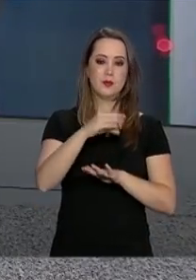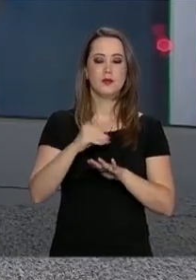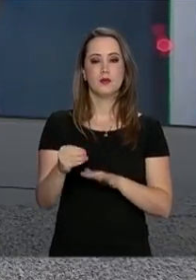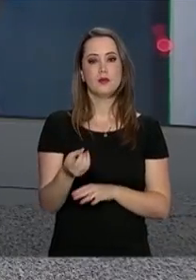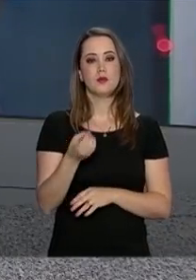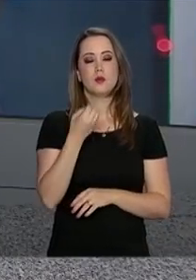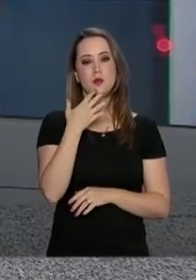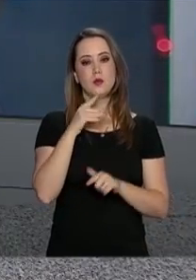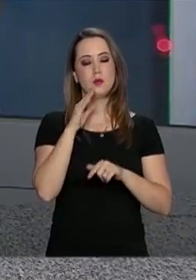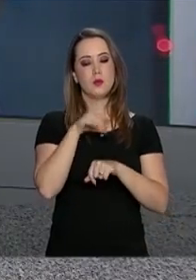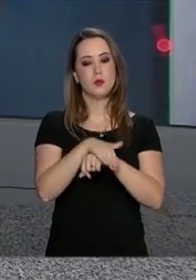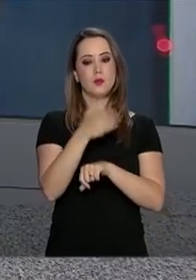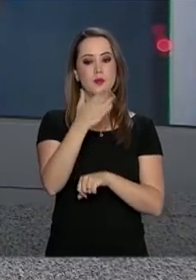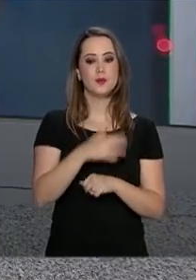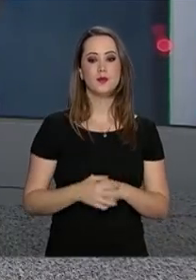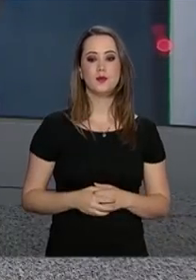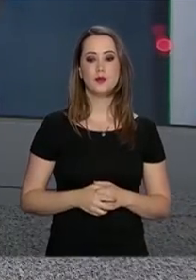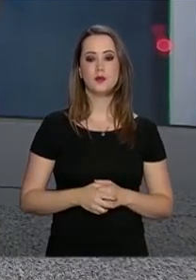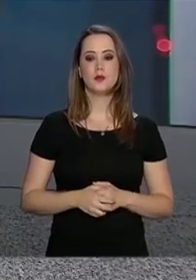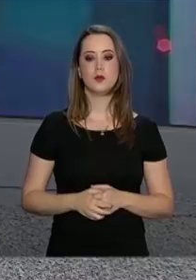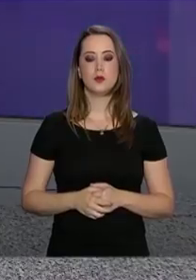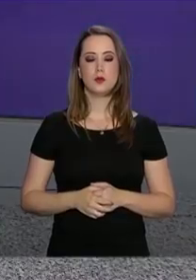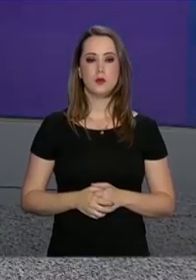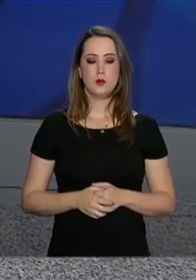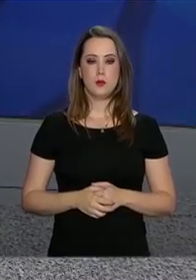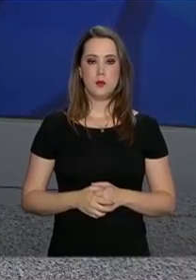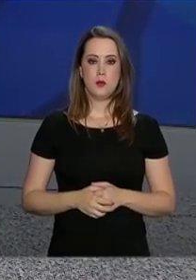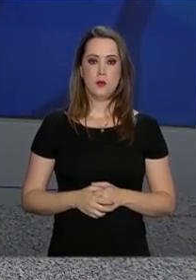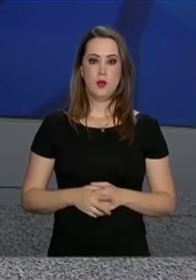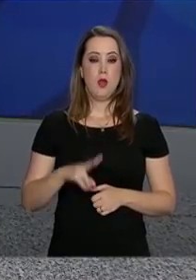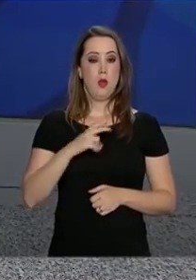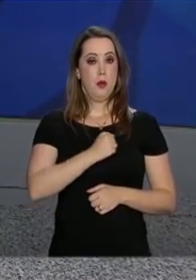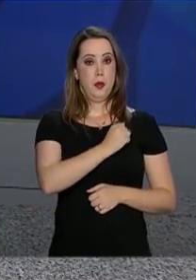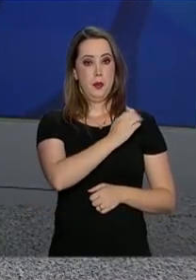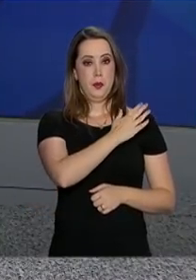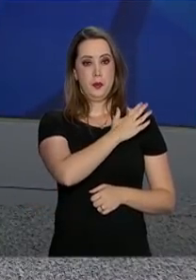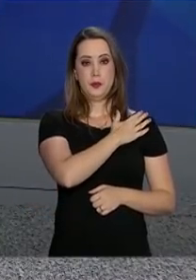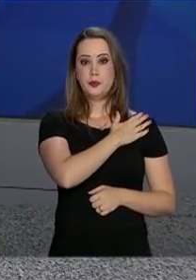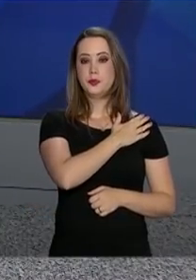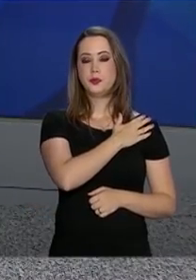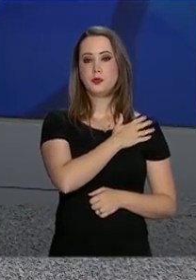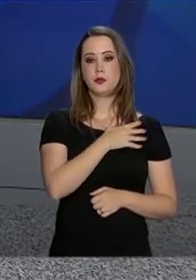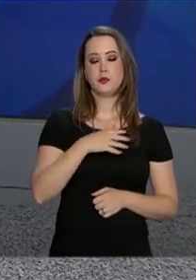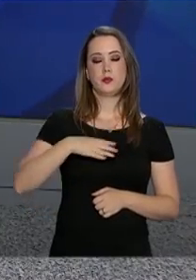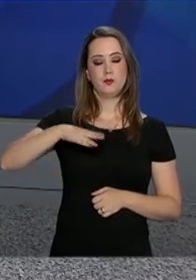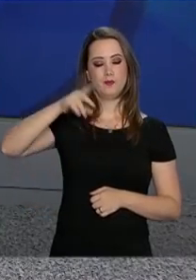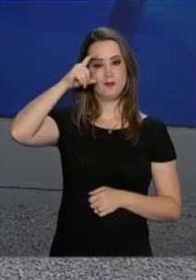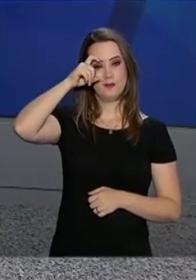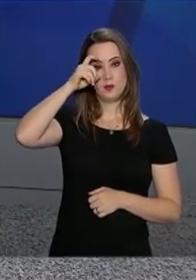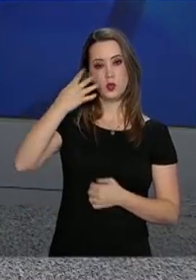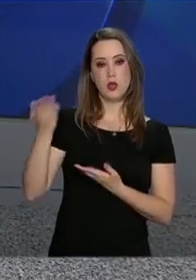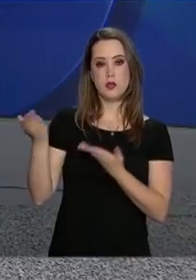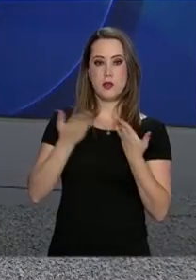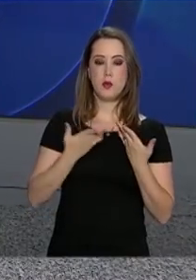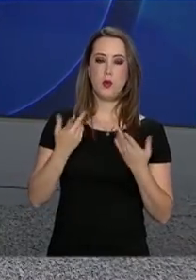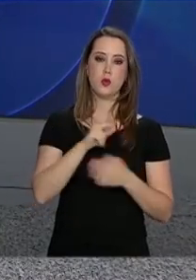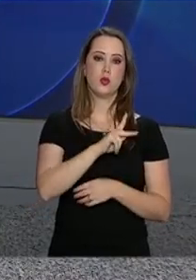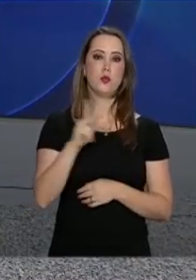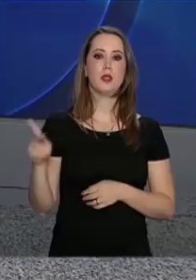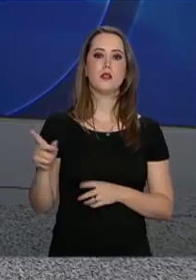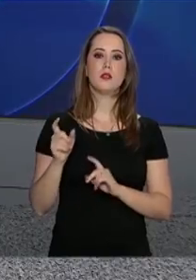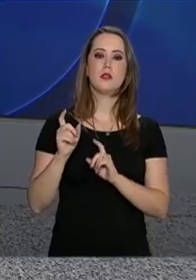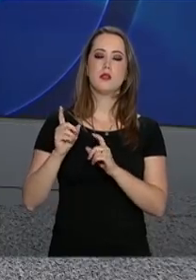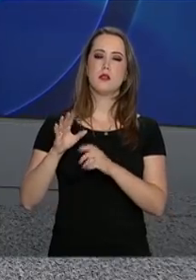pelas informações. Uma boa noite para você. O vice-presidente da República, General Hamilton Mourão, recebeu hoje o presidente